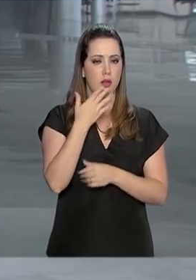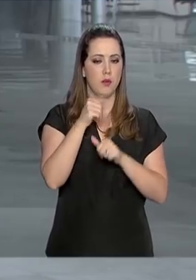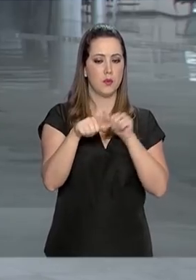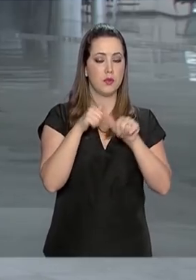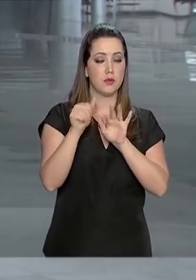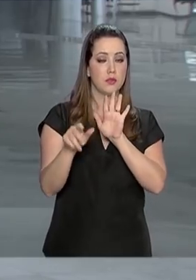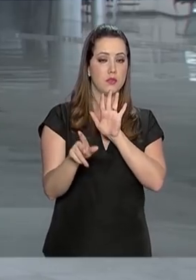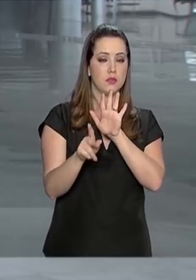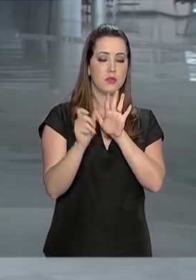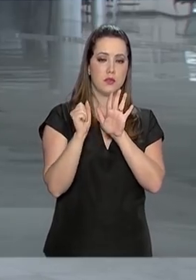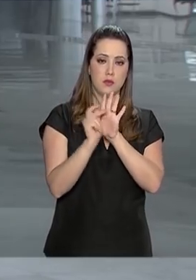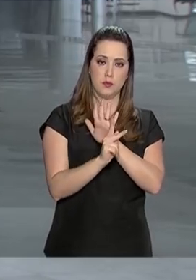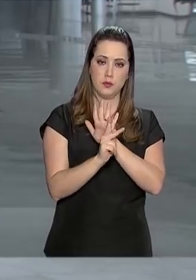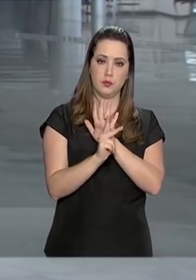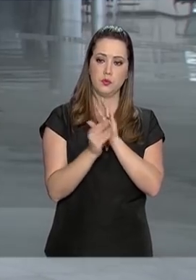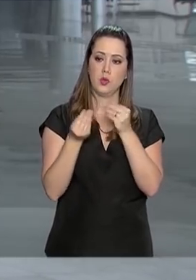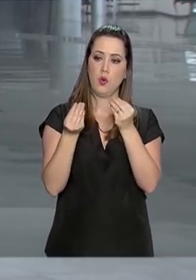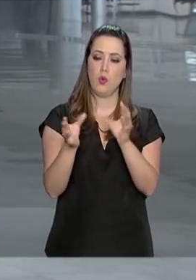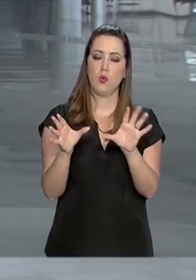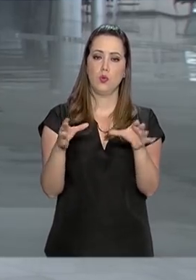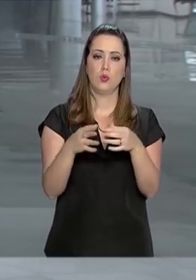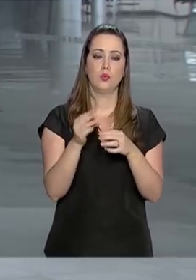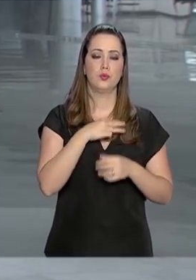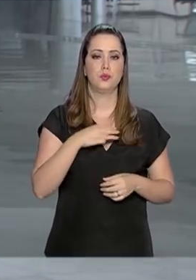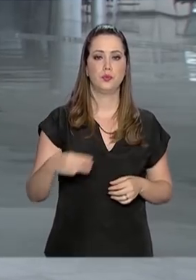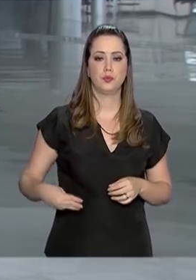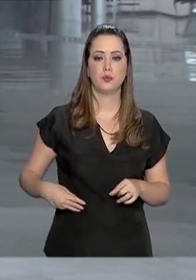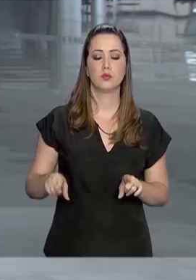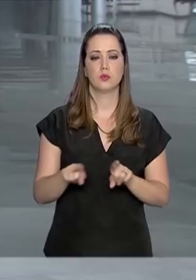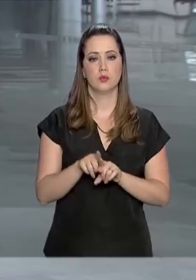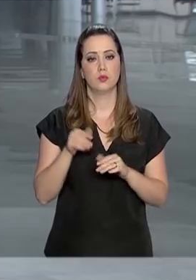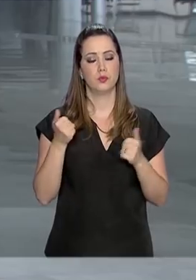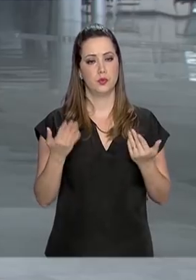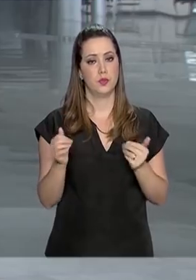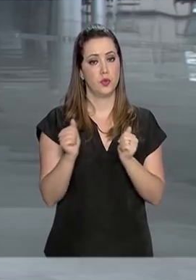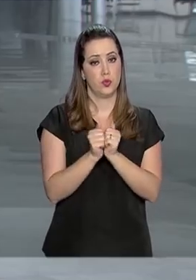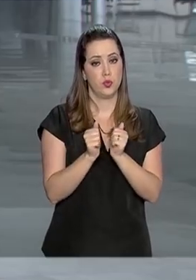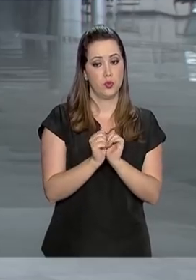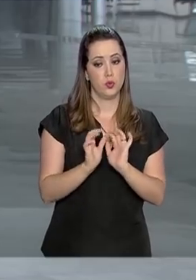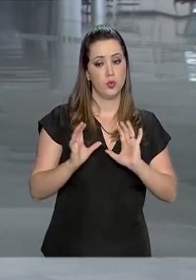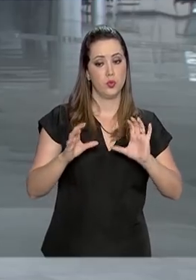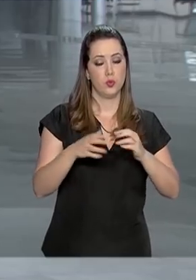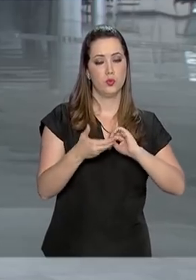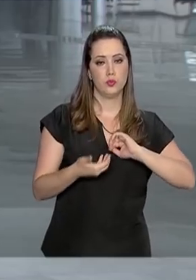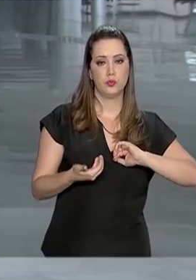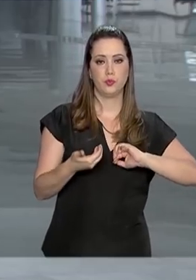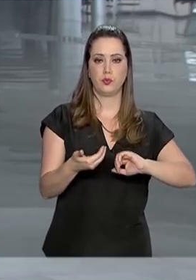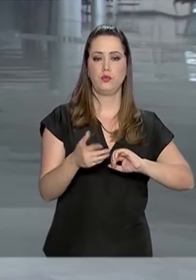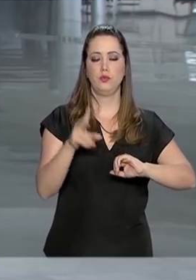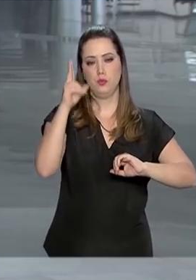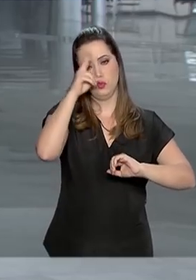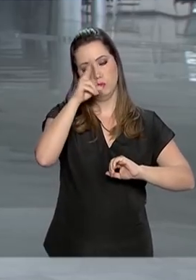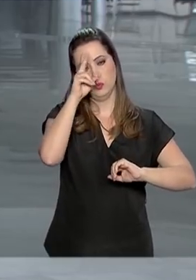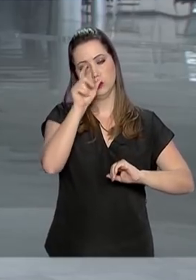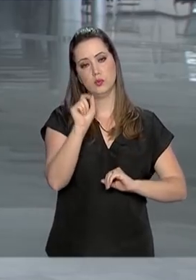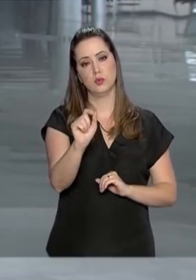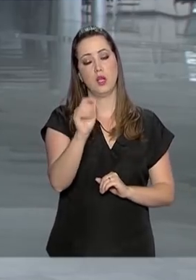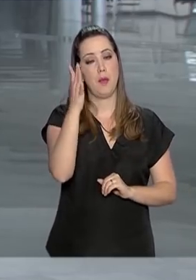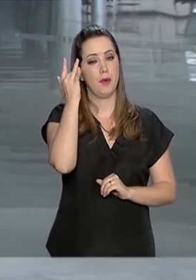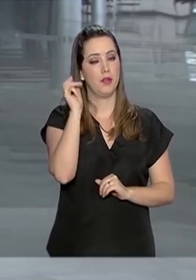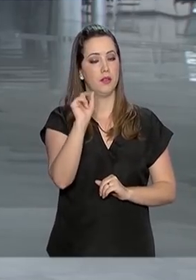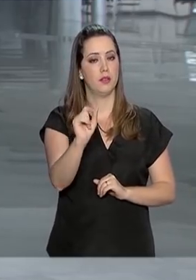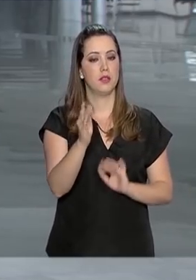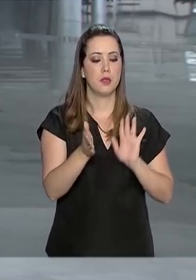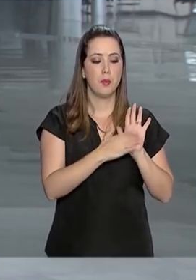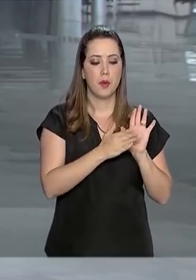reforma da presidência à sua equipe de ministros. Ele fez isso junto com a equipe econômica, lembrando que amanhã